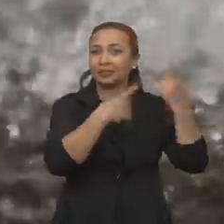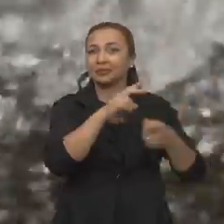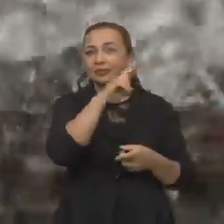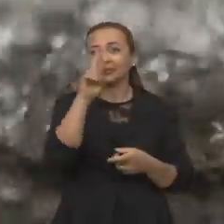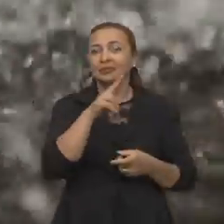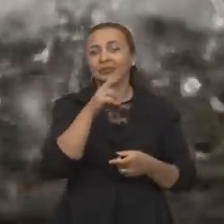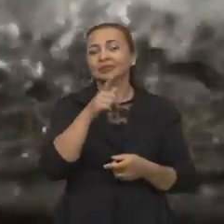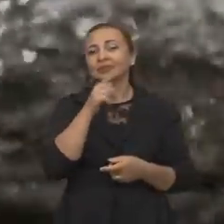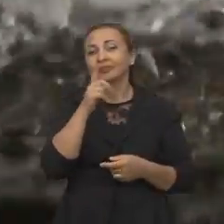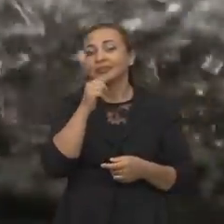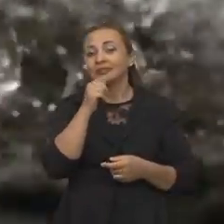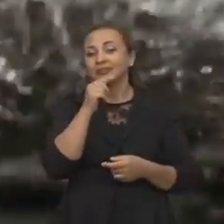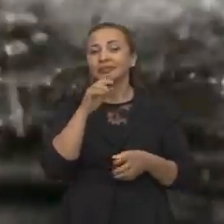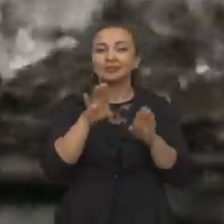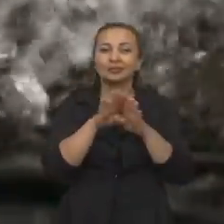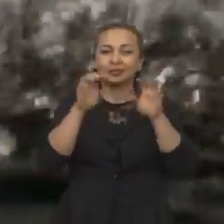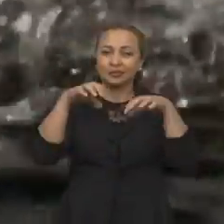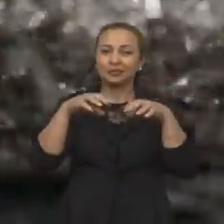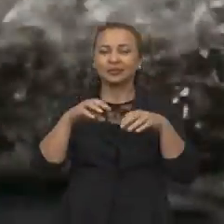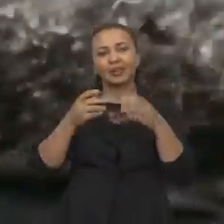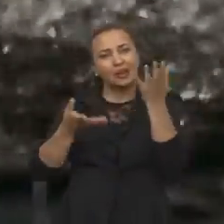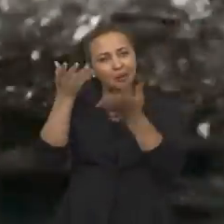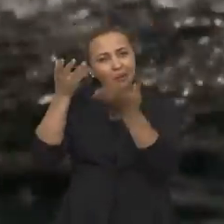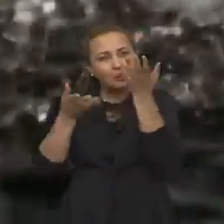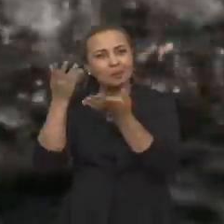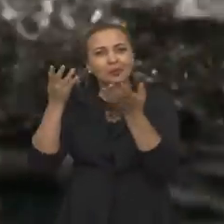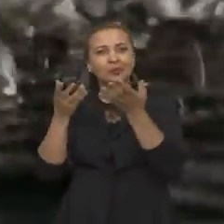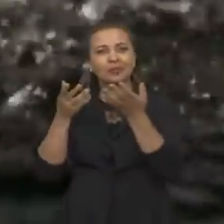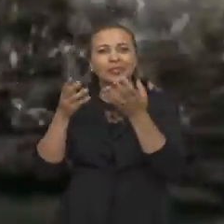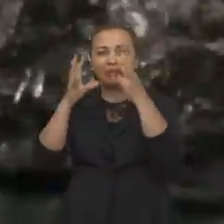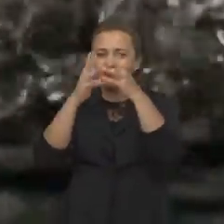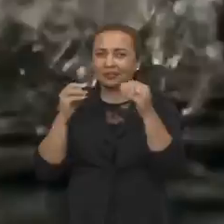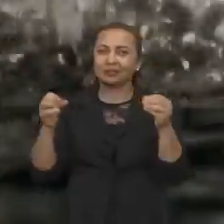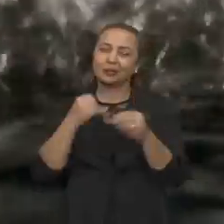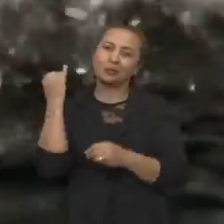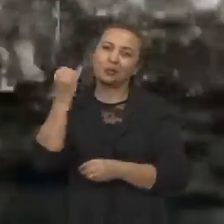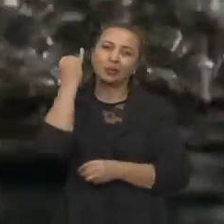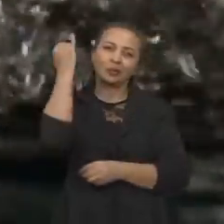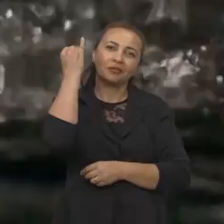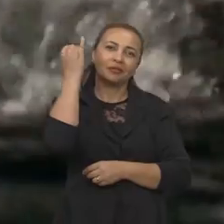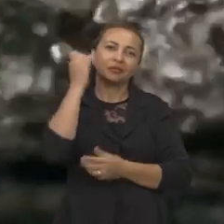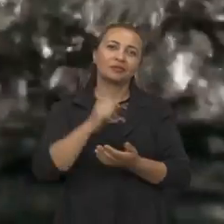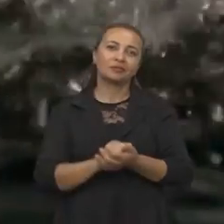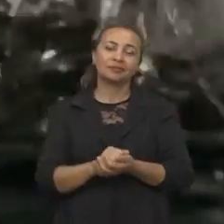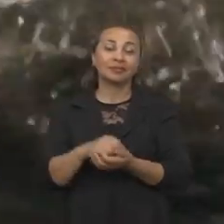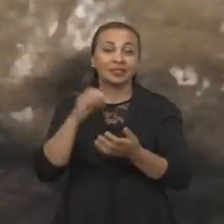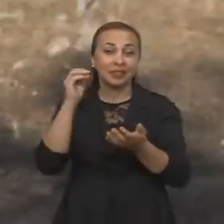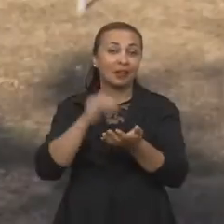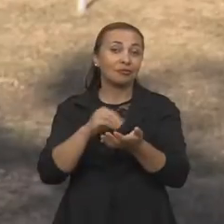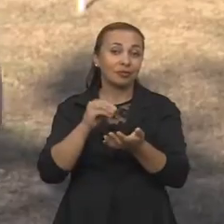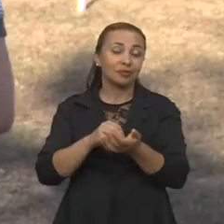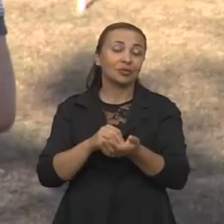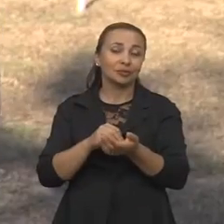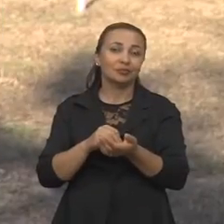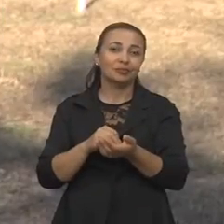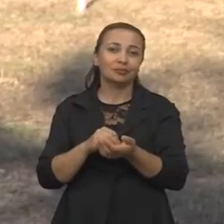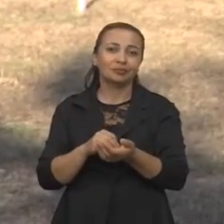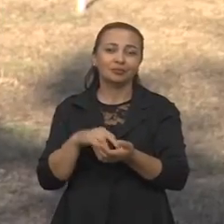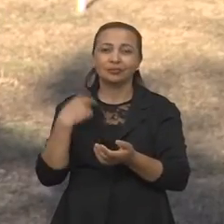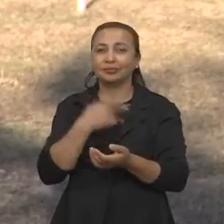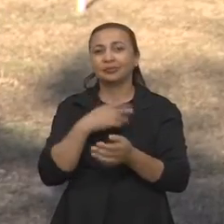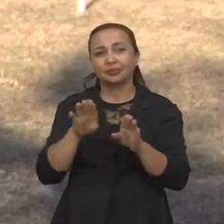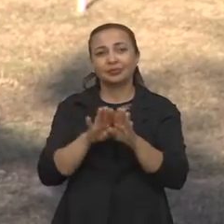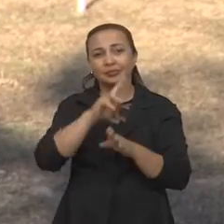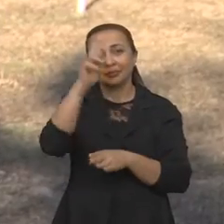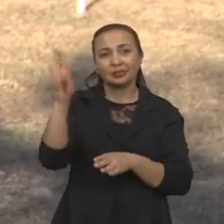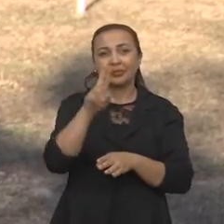posteriormente essa água, é uma forma de estar economizando esse recurso tão importante e tão escasso. E a própria água que a gente